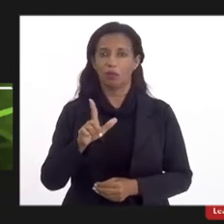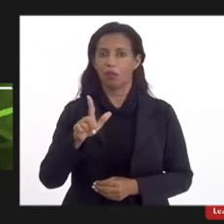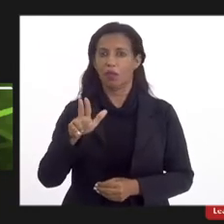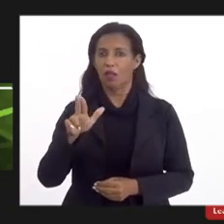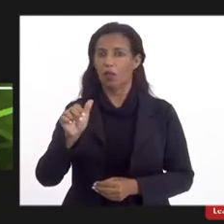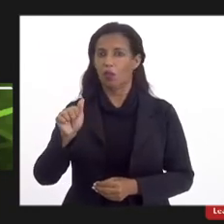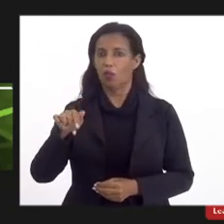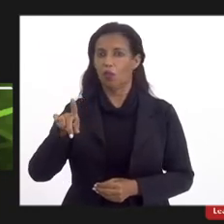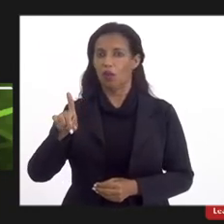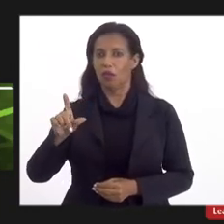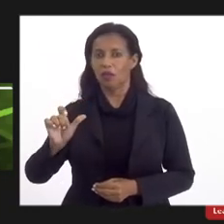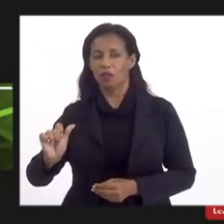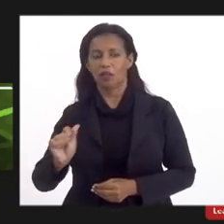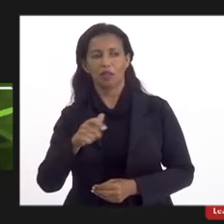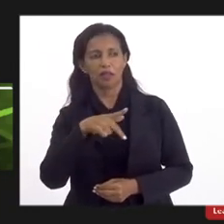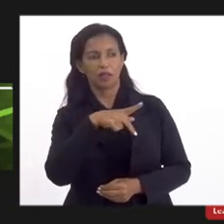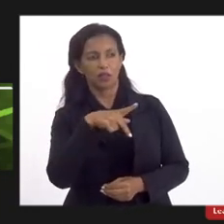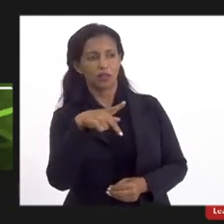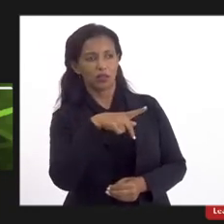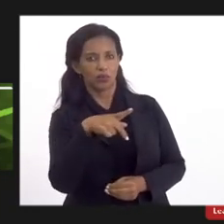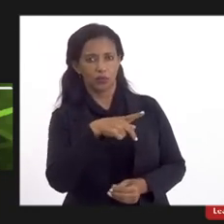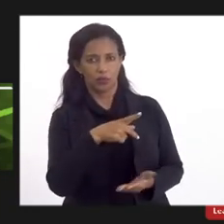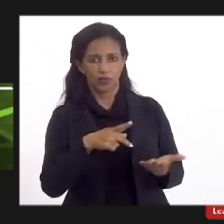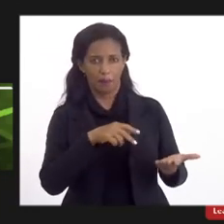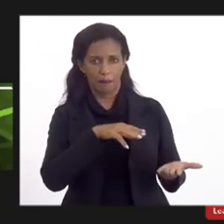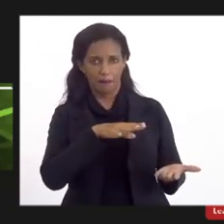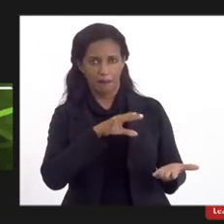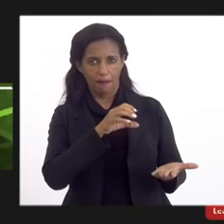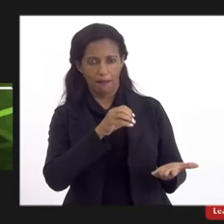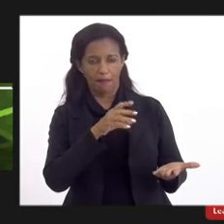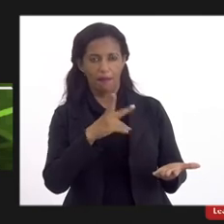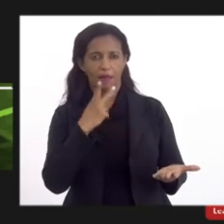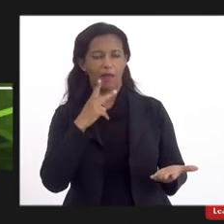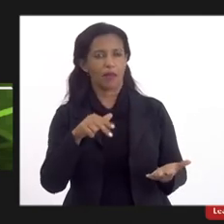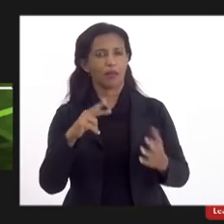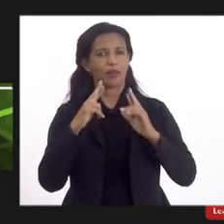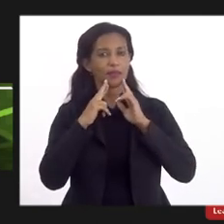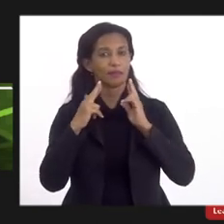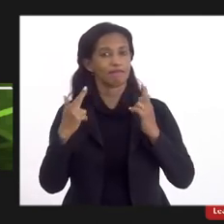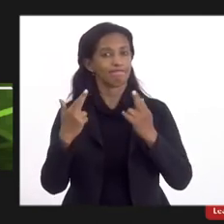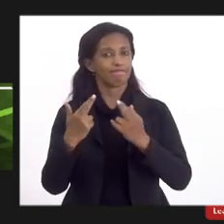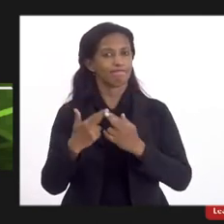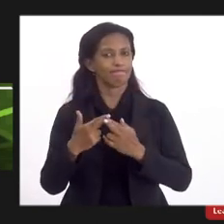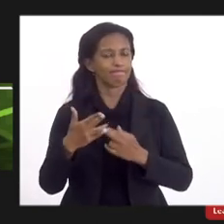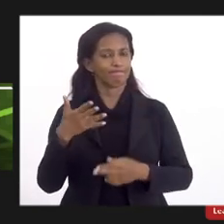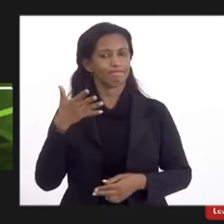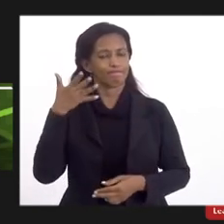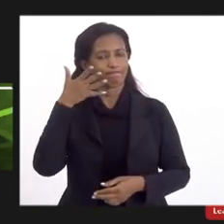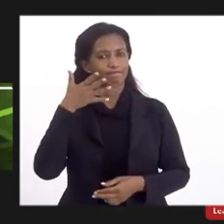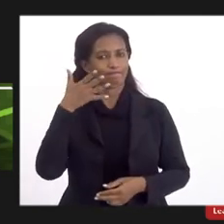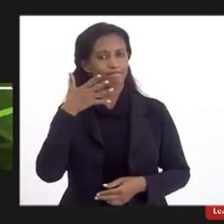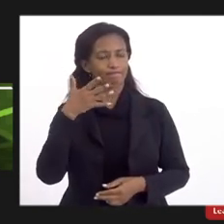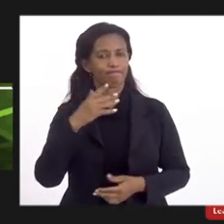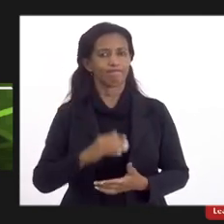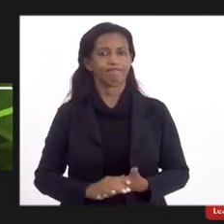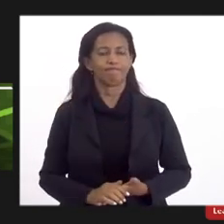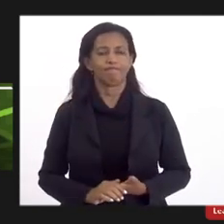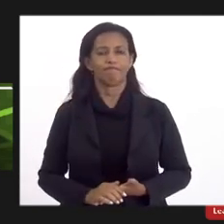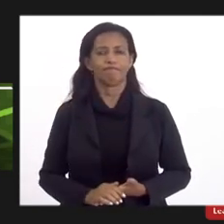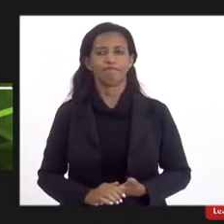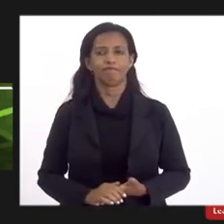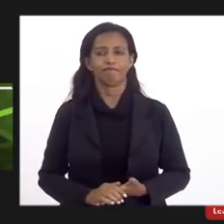e do professor Mário essa audiência toda e dizer